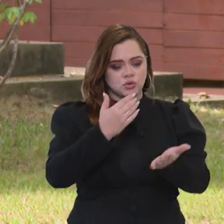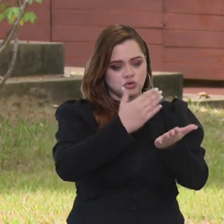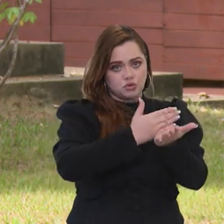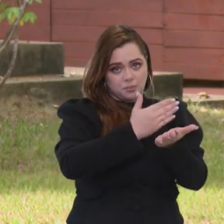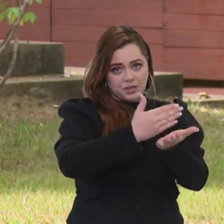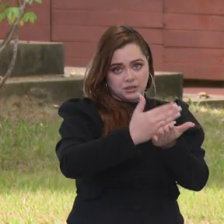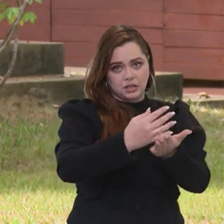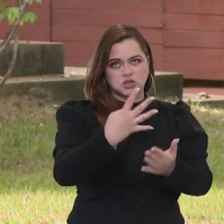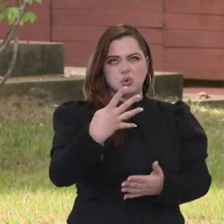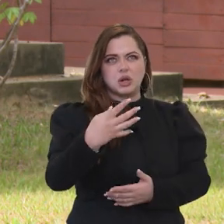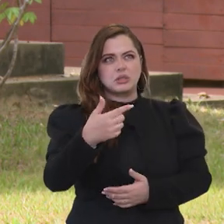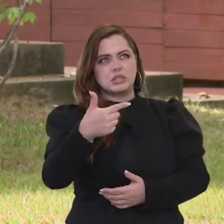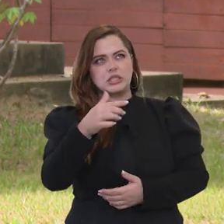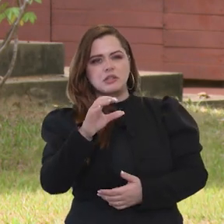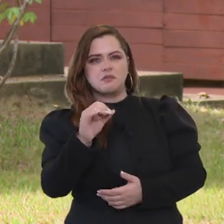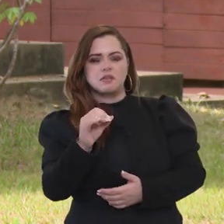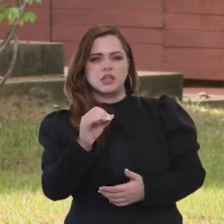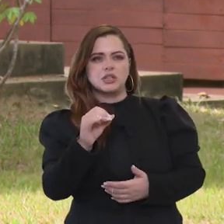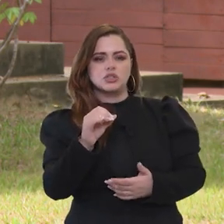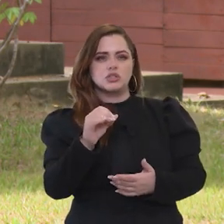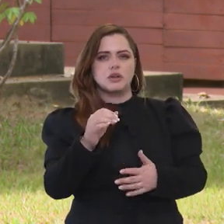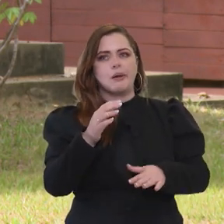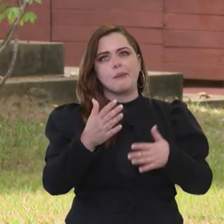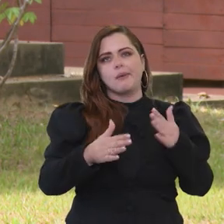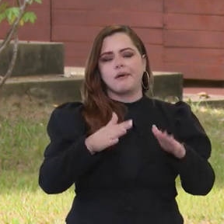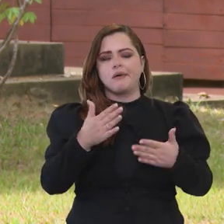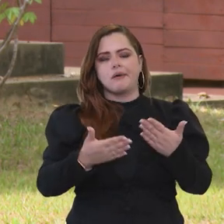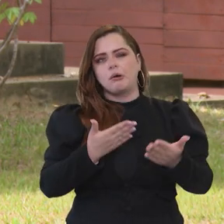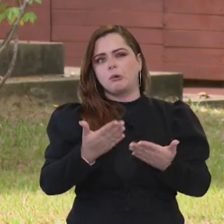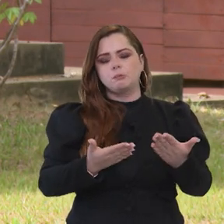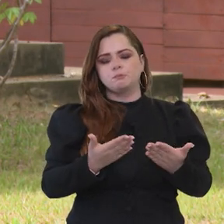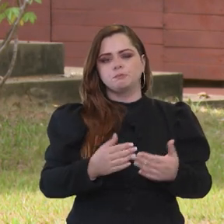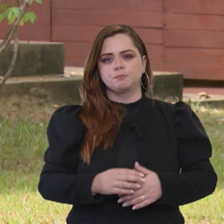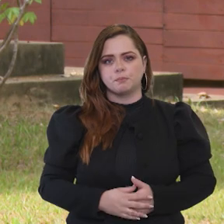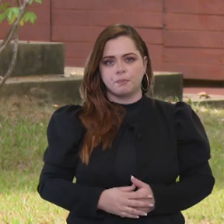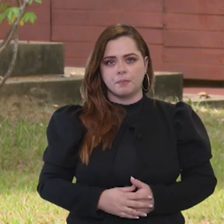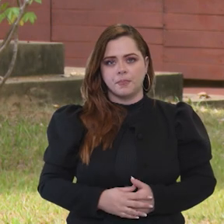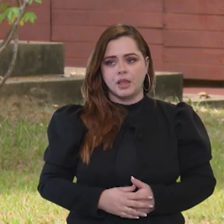de parcelas, que passam a ser com 420, vamos dizer assim,